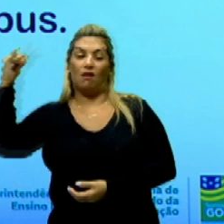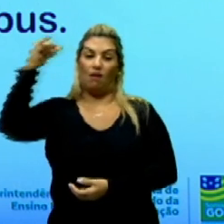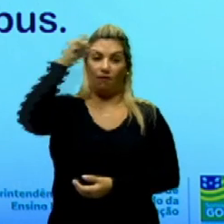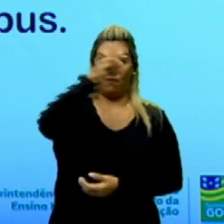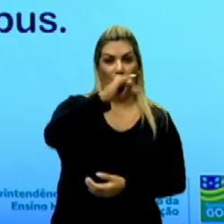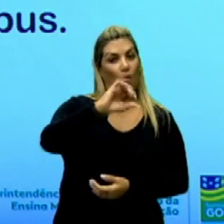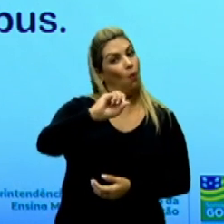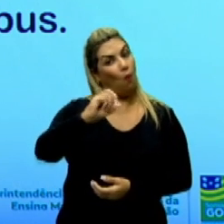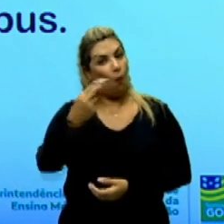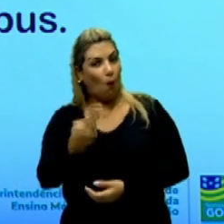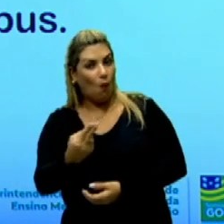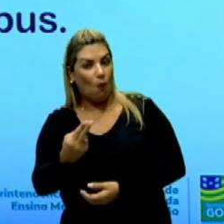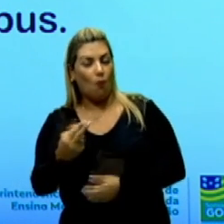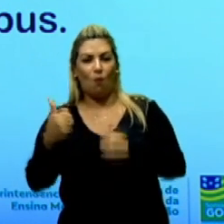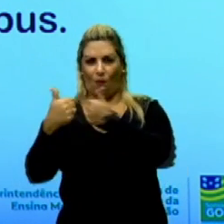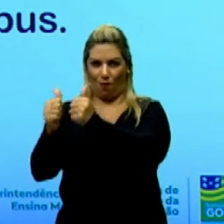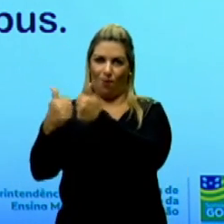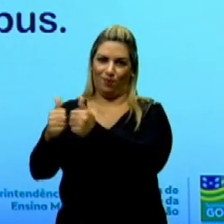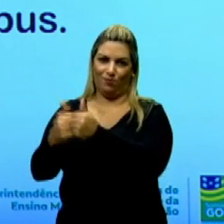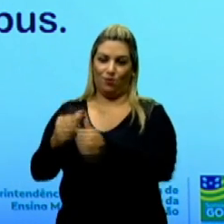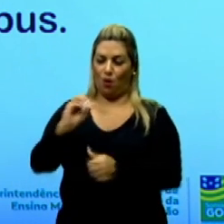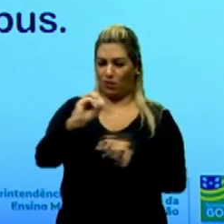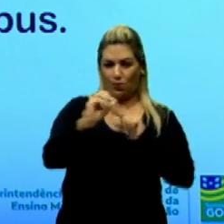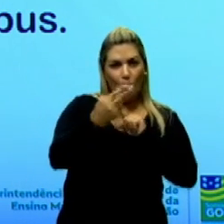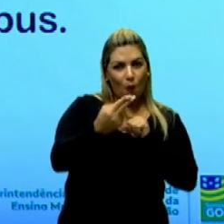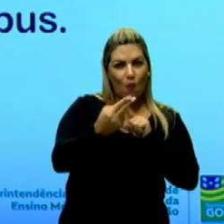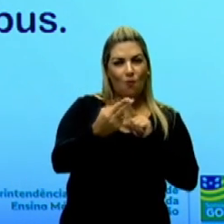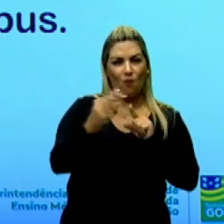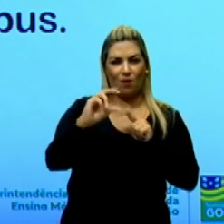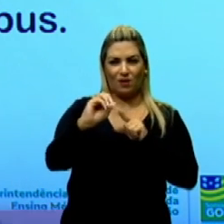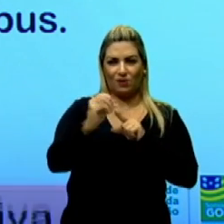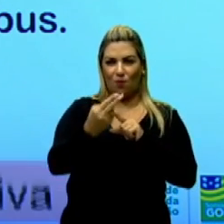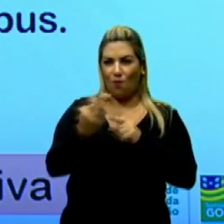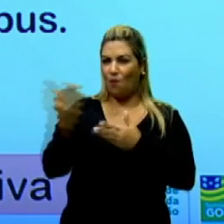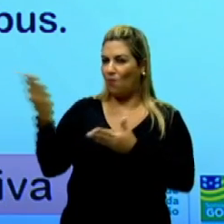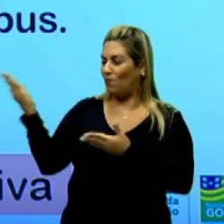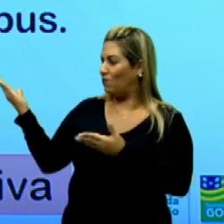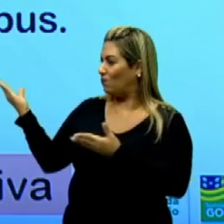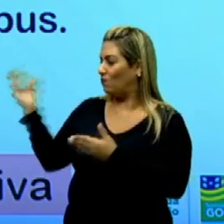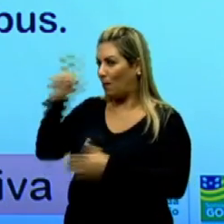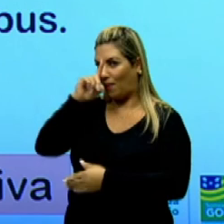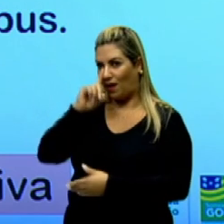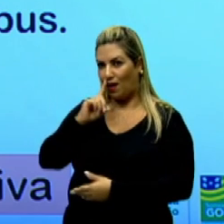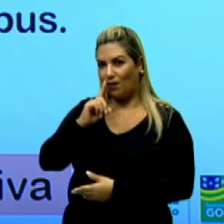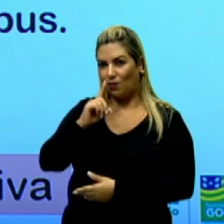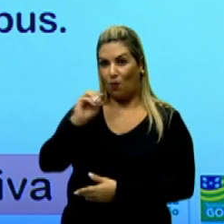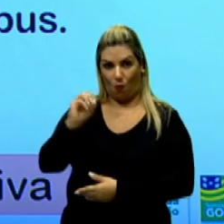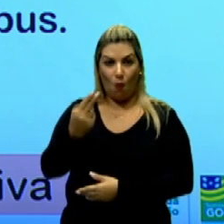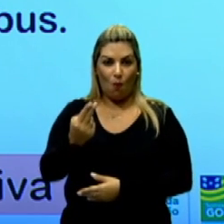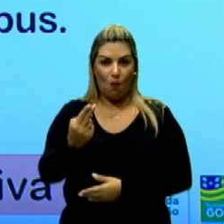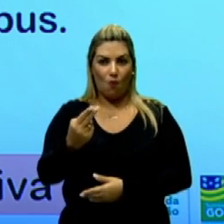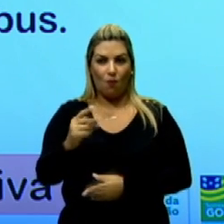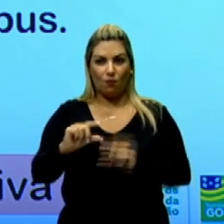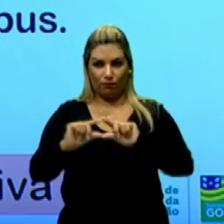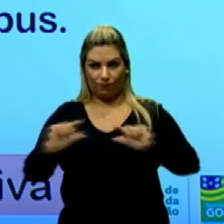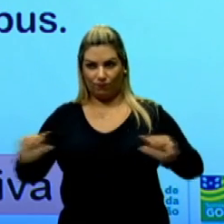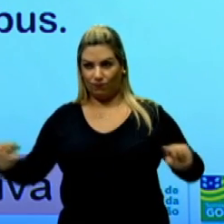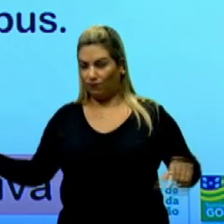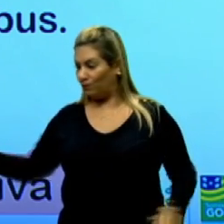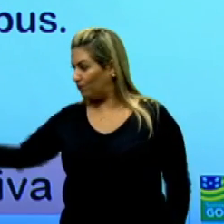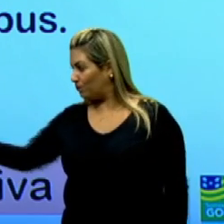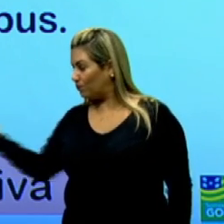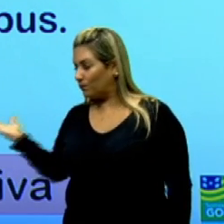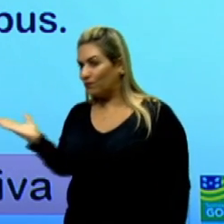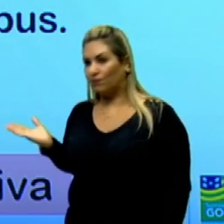ou pegarei o ônibus. É uma coisa ou outra. Então, aqui nós temos o conectivo, essa conjunção. E temos, nessa